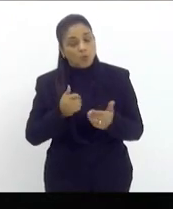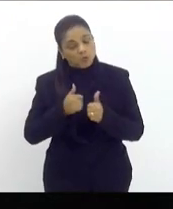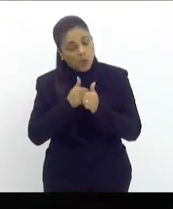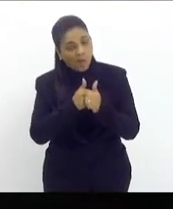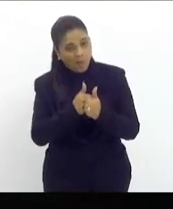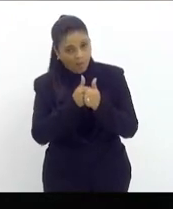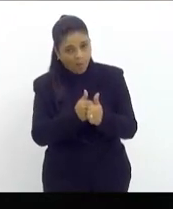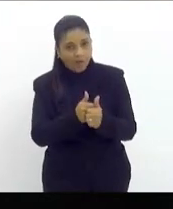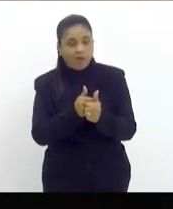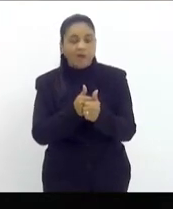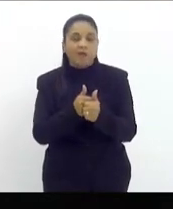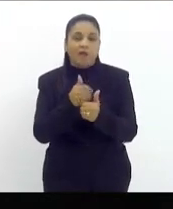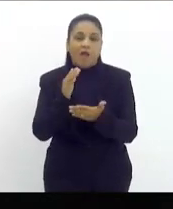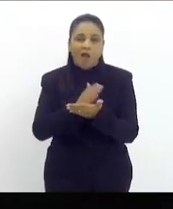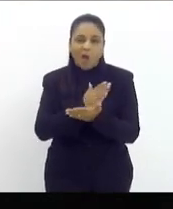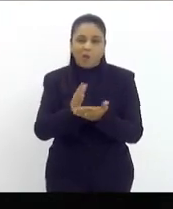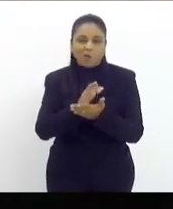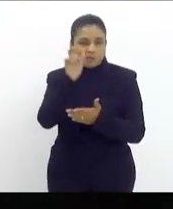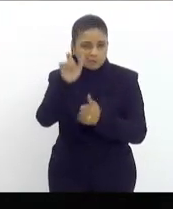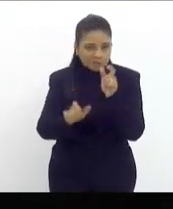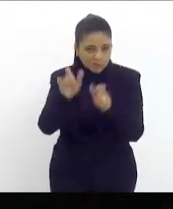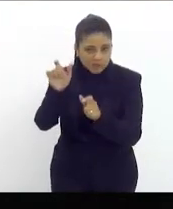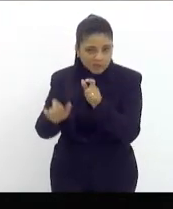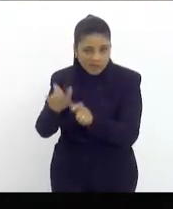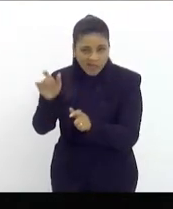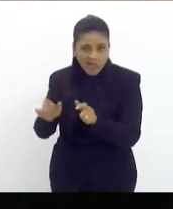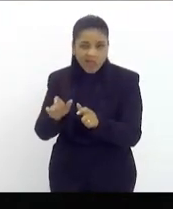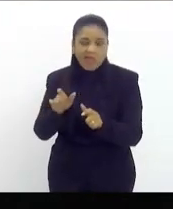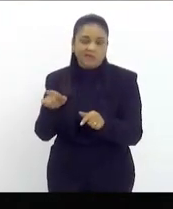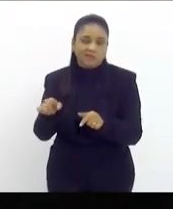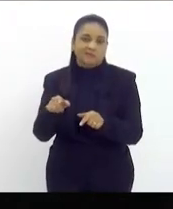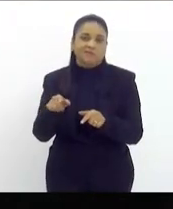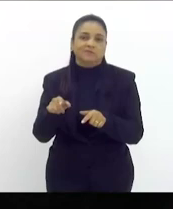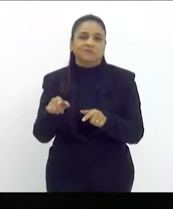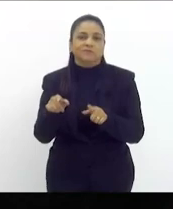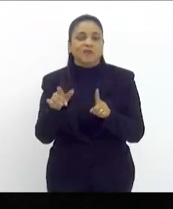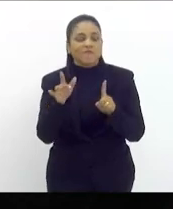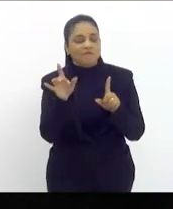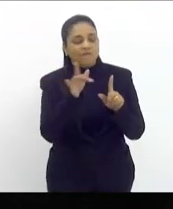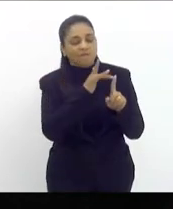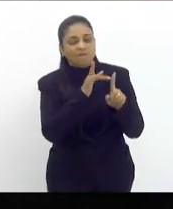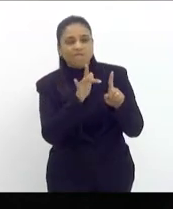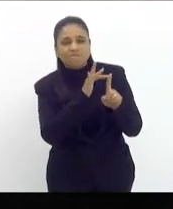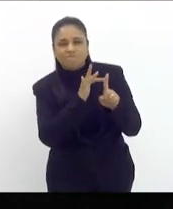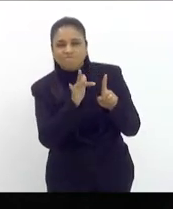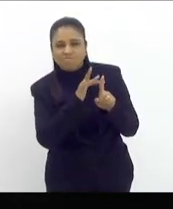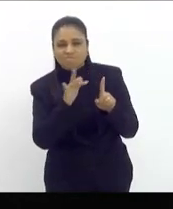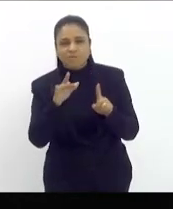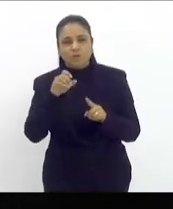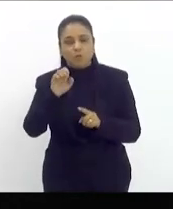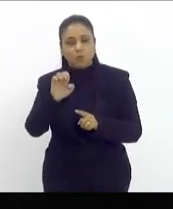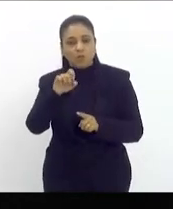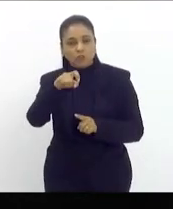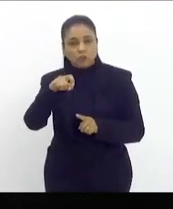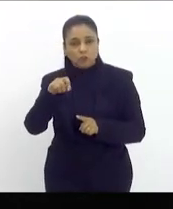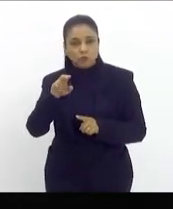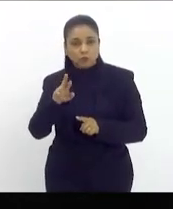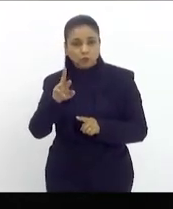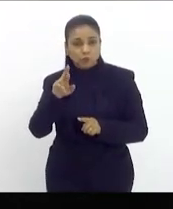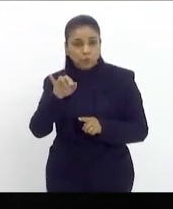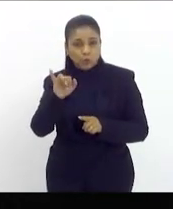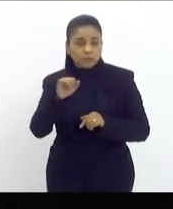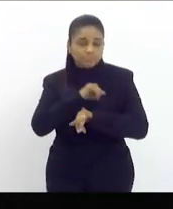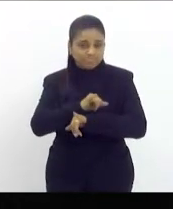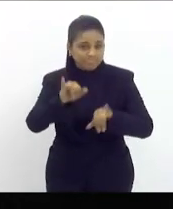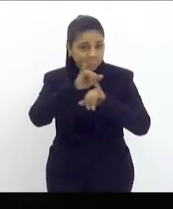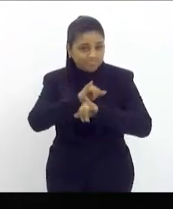as mulheres vítimas do ex-chure e que a gente possa estabelecer toda a informação necessária